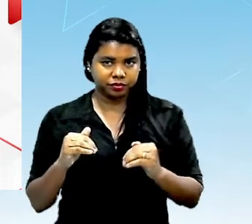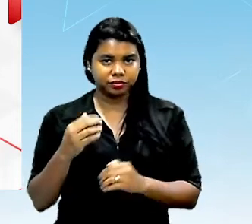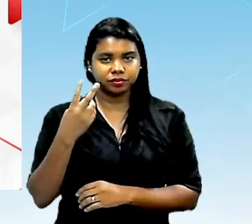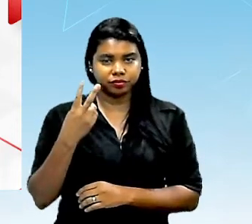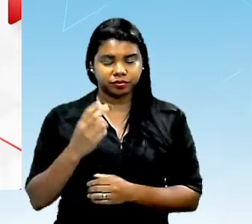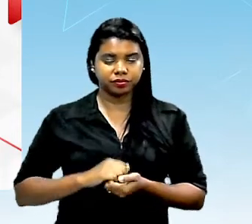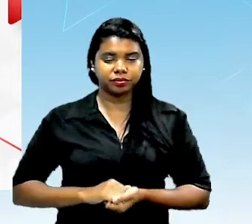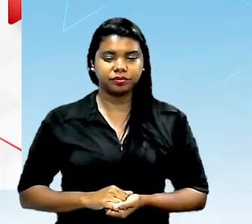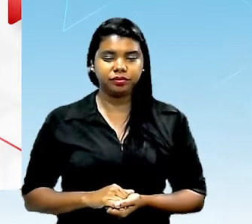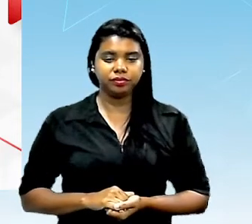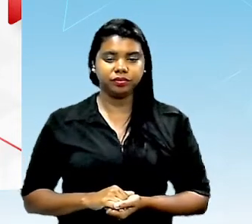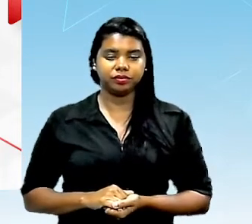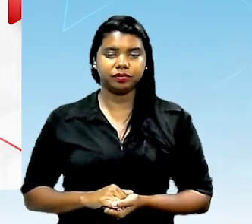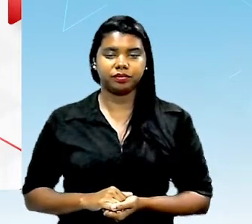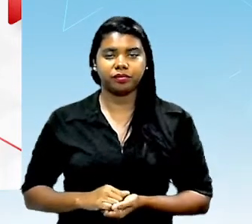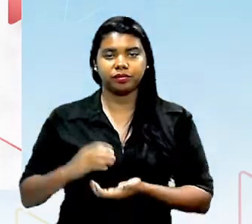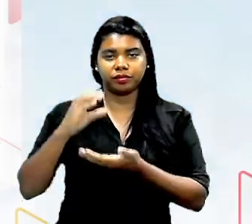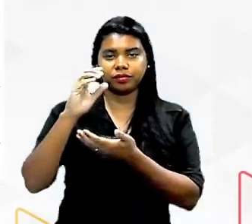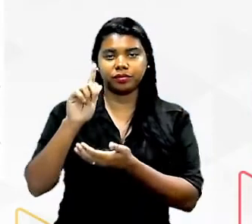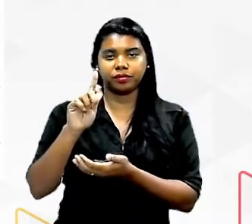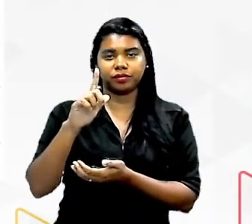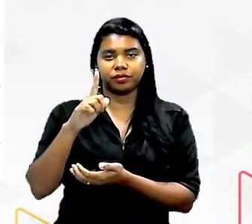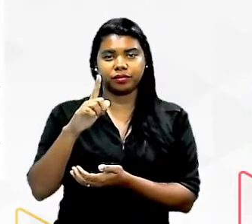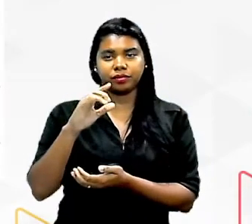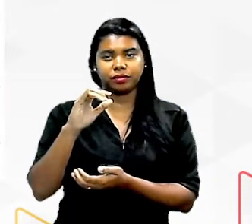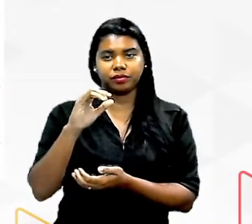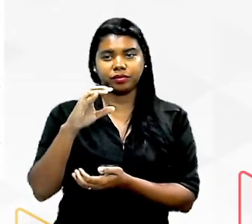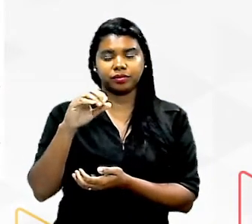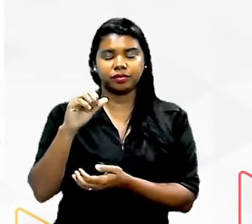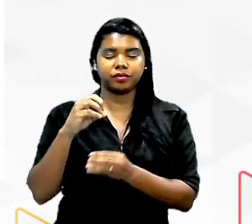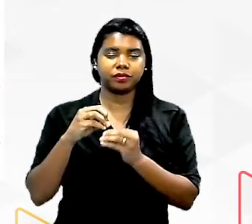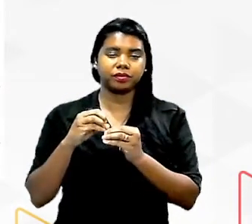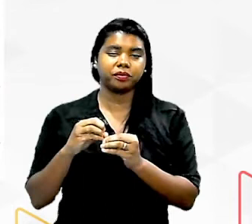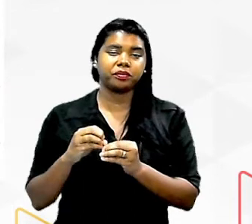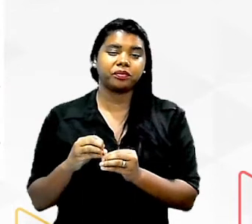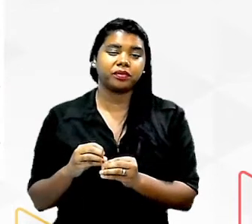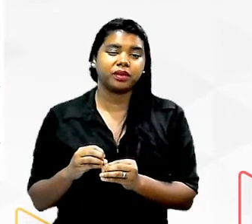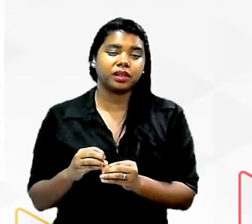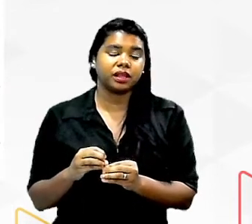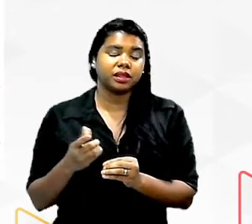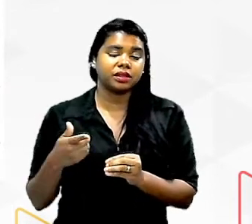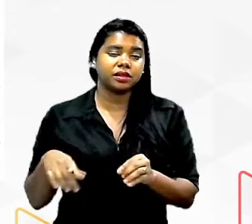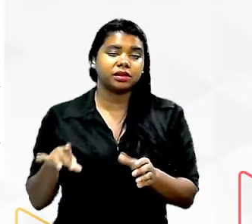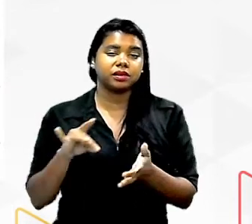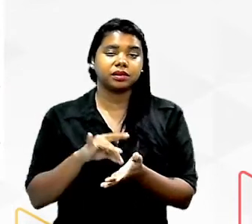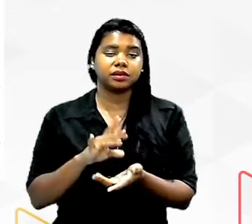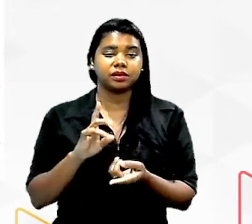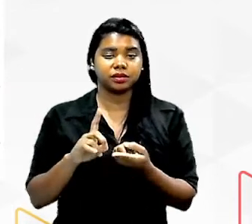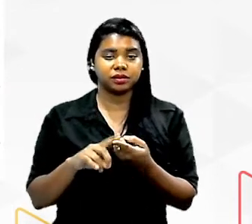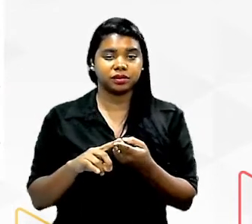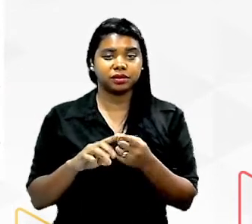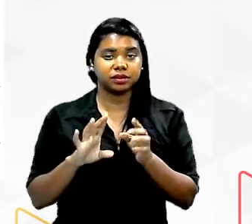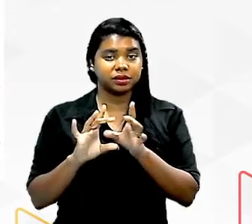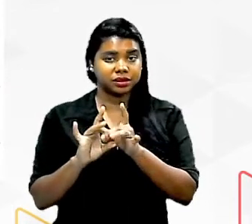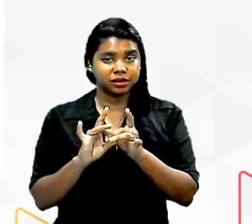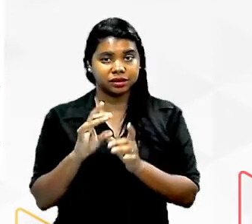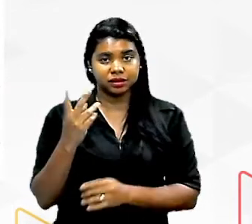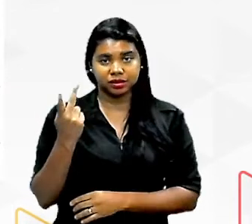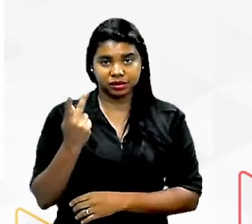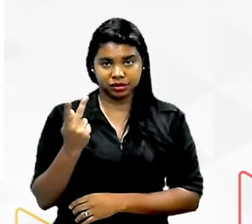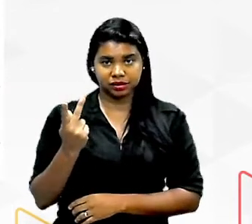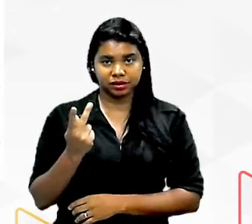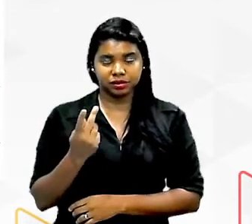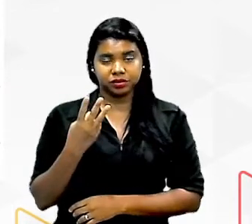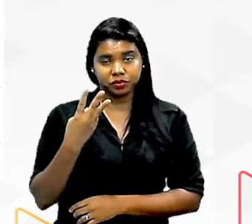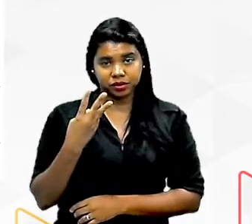pedaços a glicose e a galactose se eu por outro lado ao invés de unir apenas duas moléculas eu